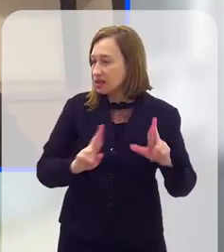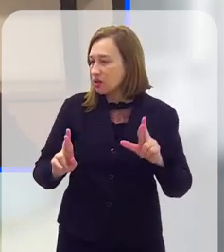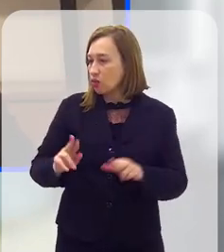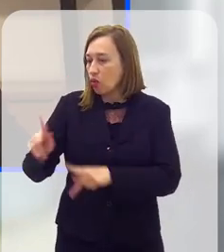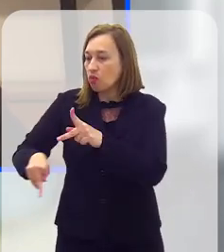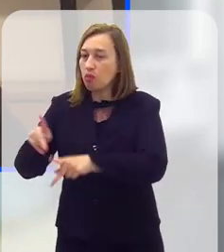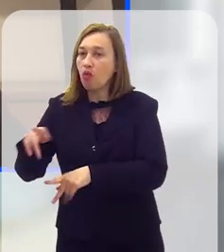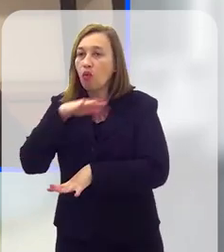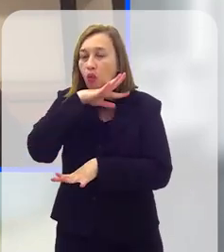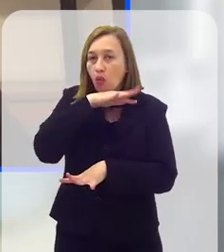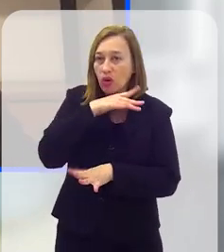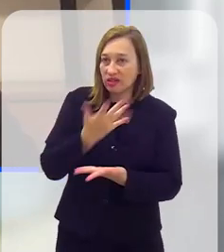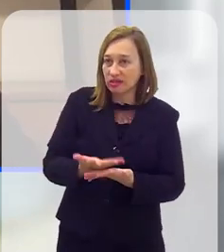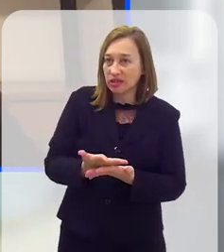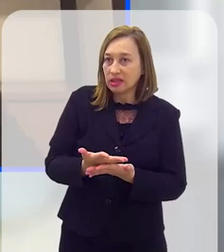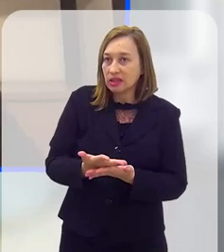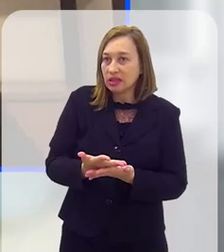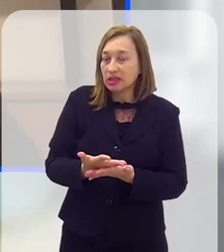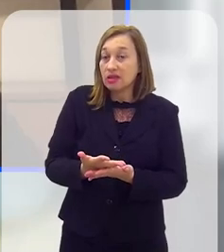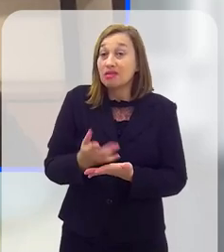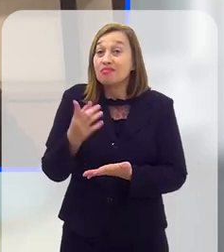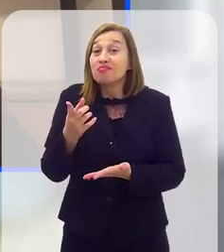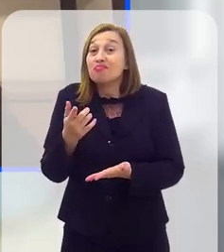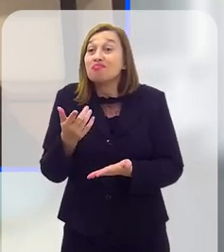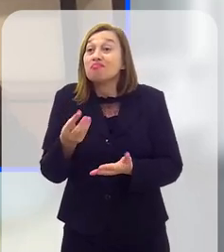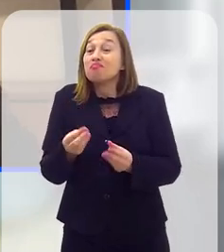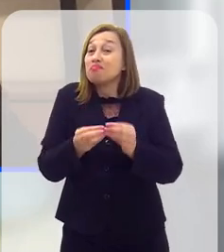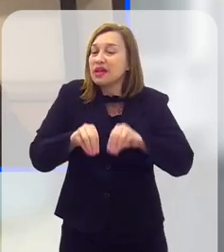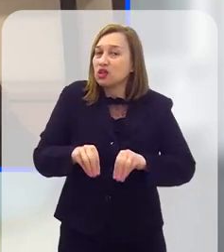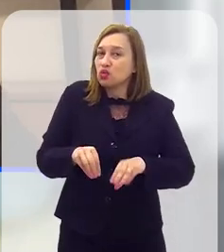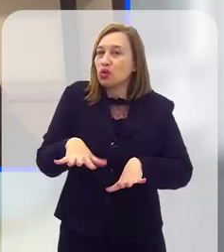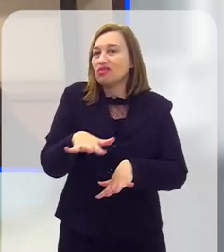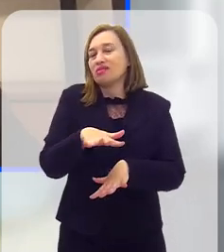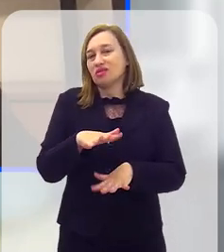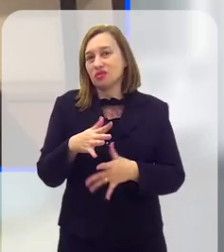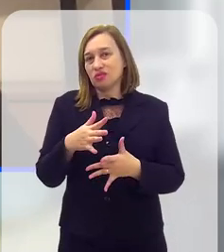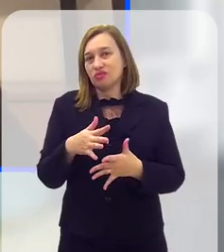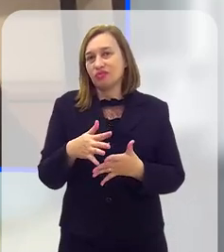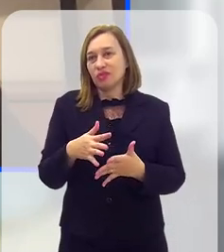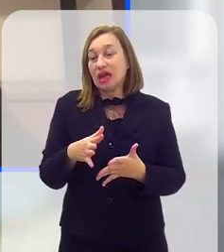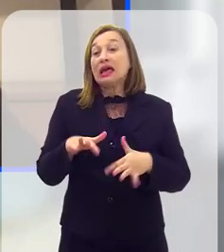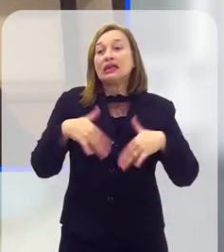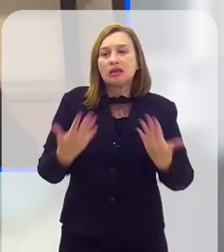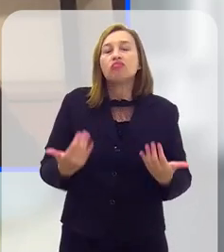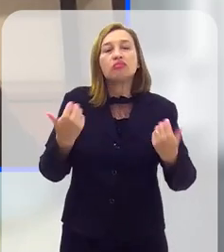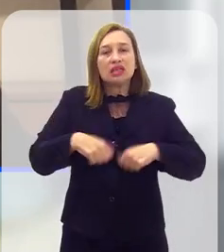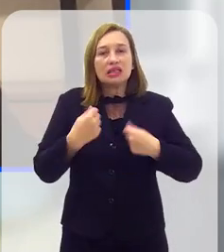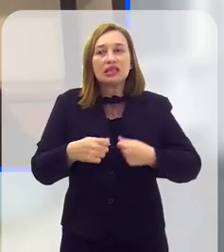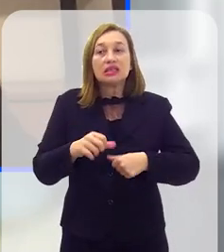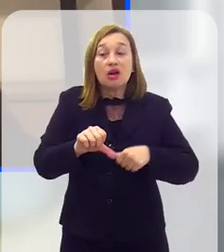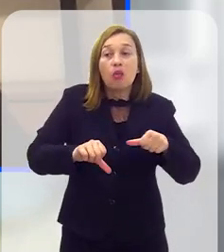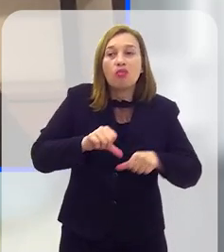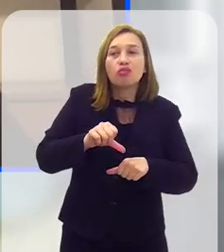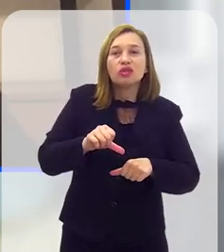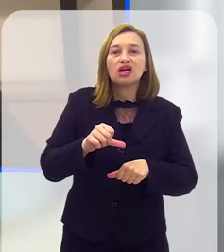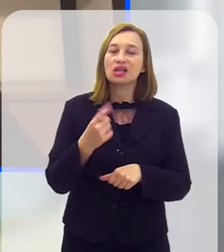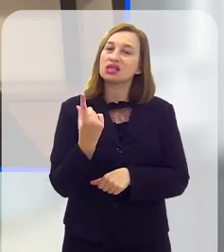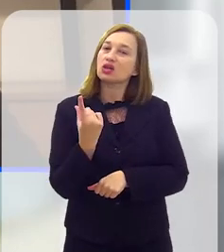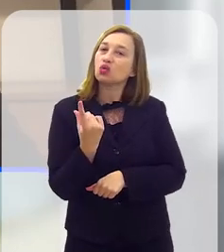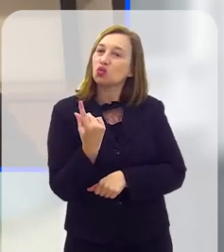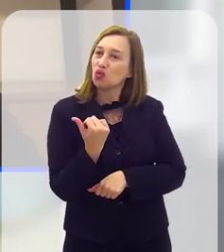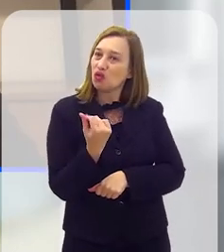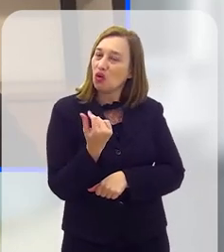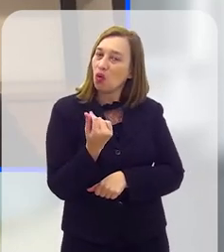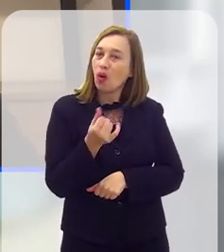prefeito com a população muito ruim. Então, você acaba tendo defasagem nesse ponto. Então, para isso, a gente precisa realmente ter uma